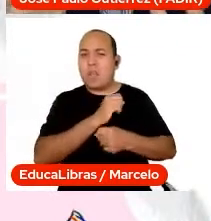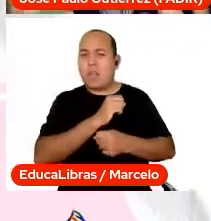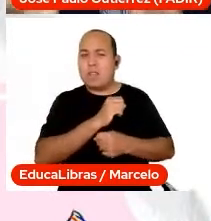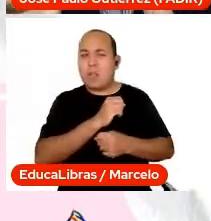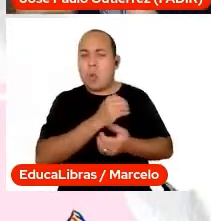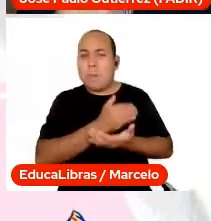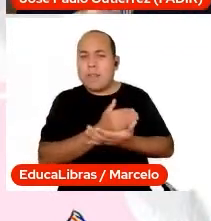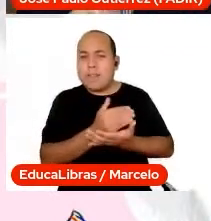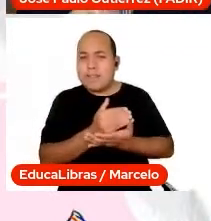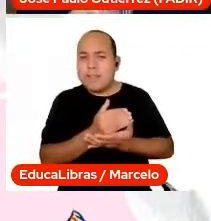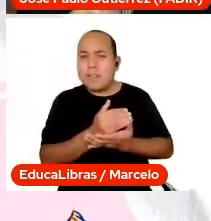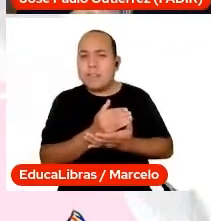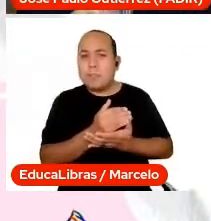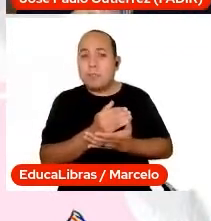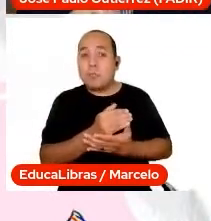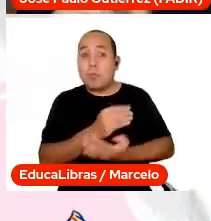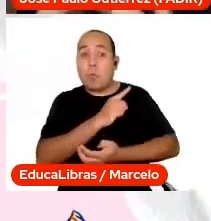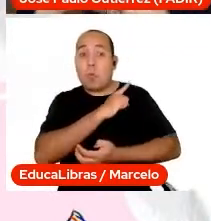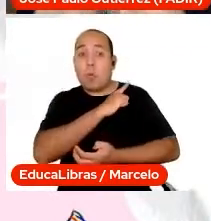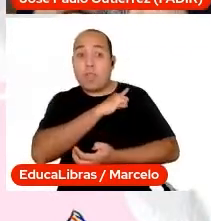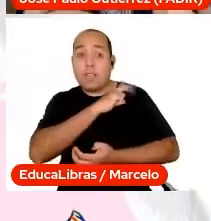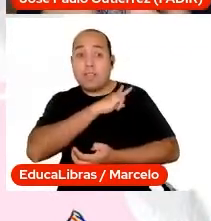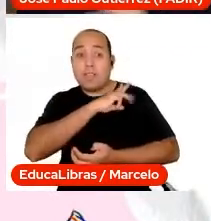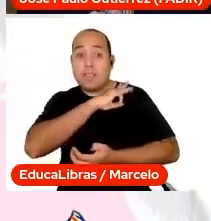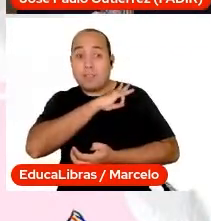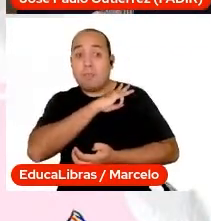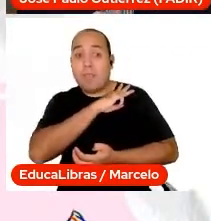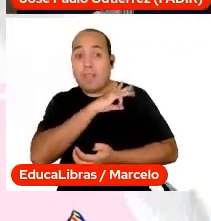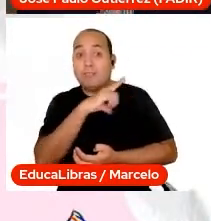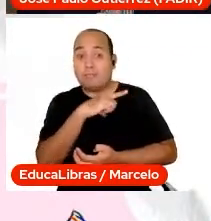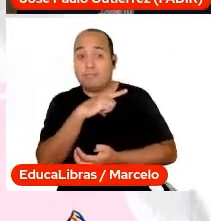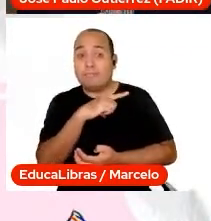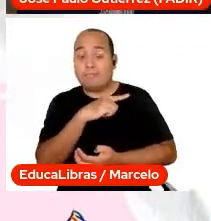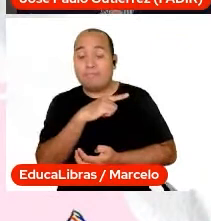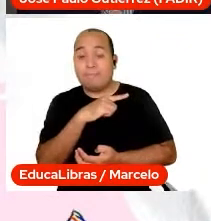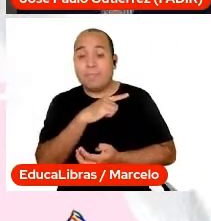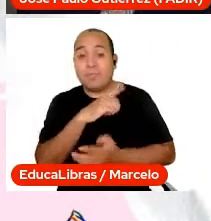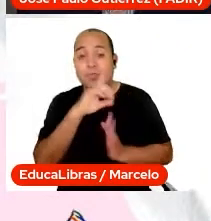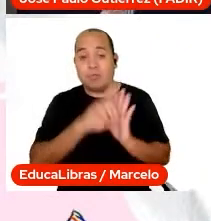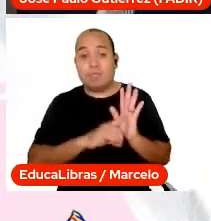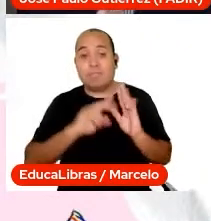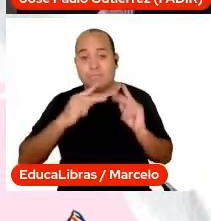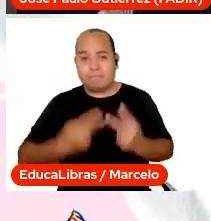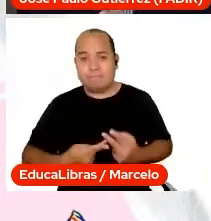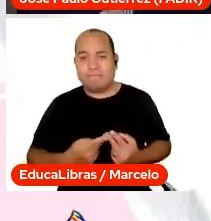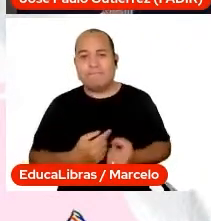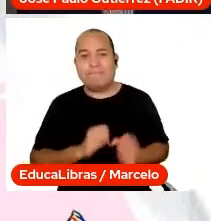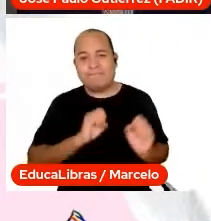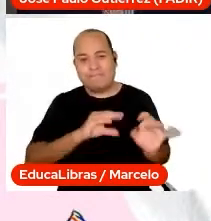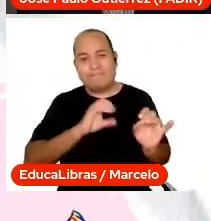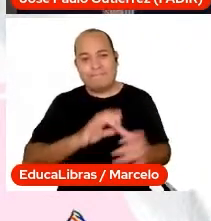jornadas no ensino médio, trabalhando nos direitos humanos no ensino médio. Pode passar.